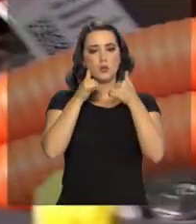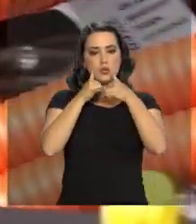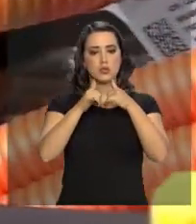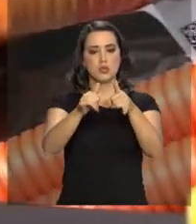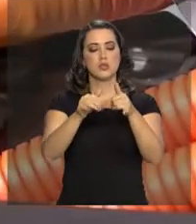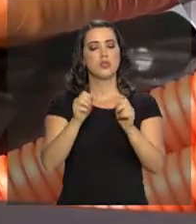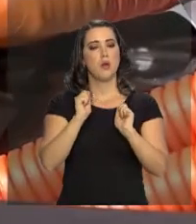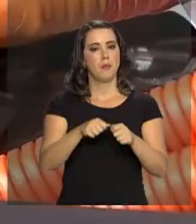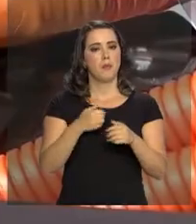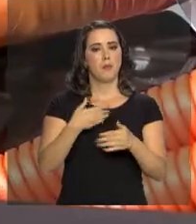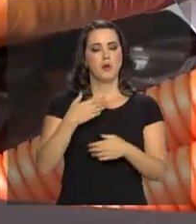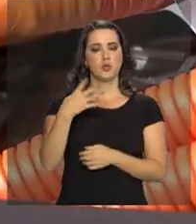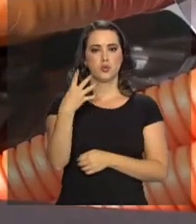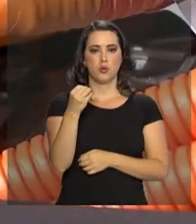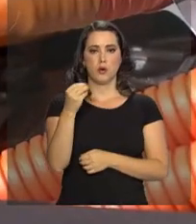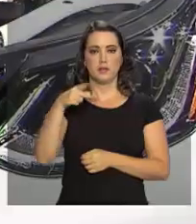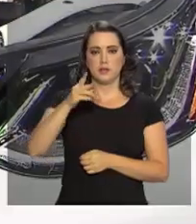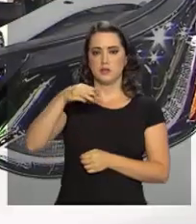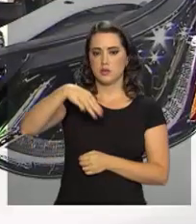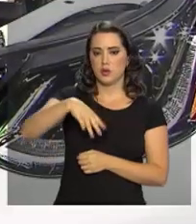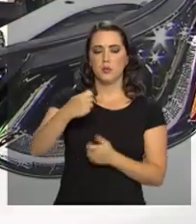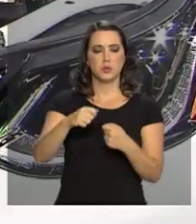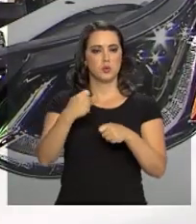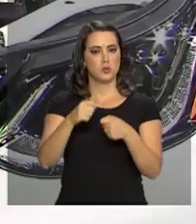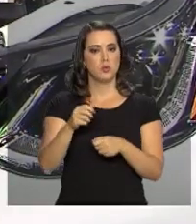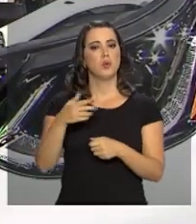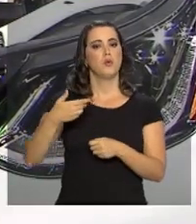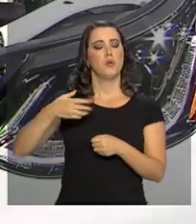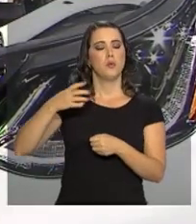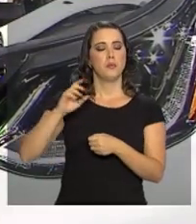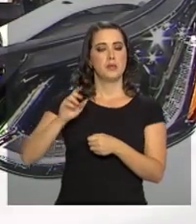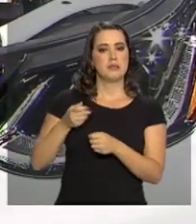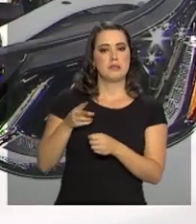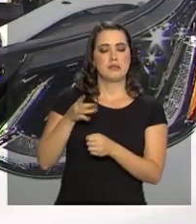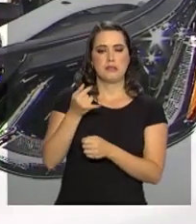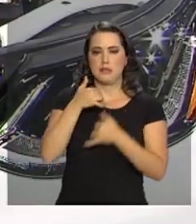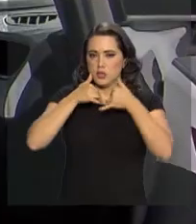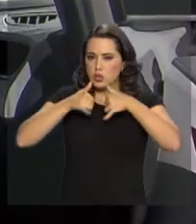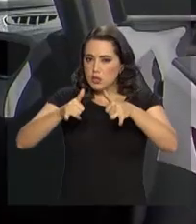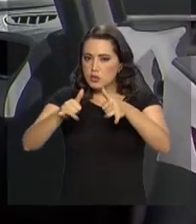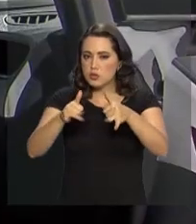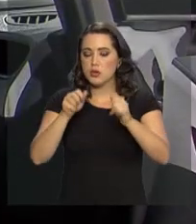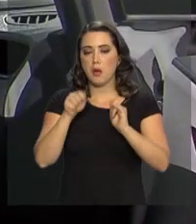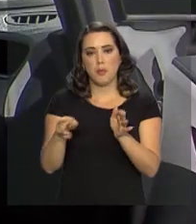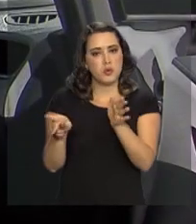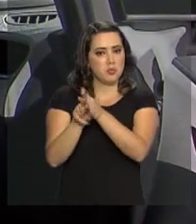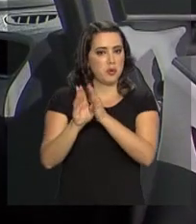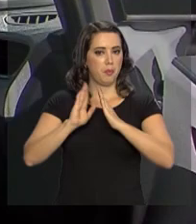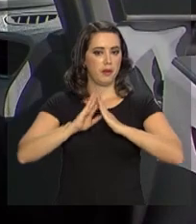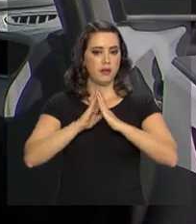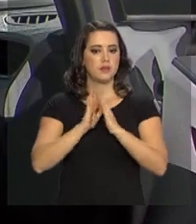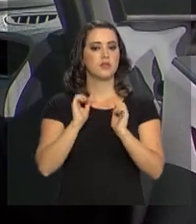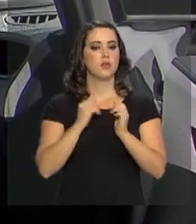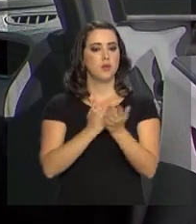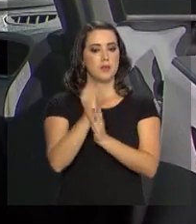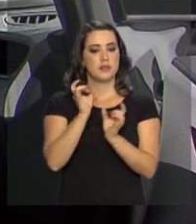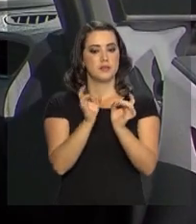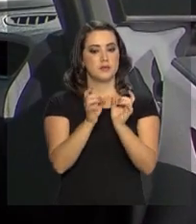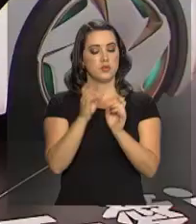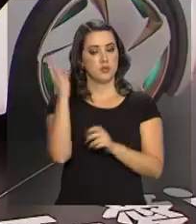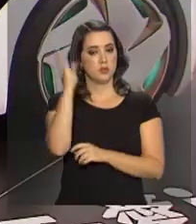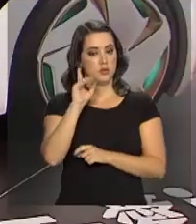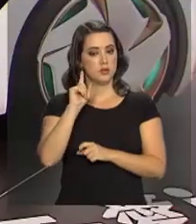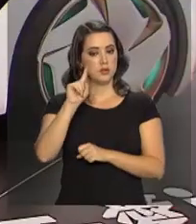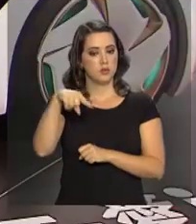400 quilômetros sem recarregar e a carga pode ser dada na tomada de casa. Ele começa a ser vendido no Brasil já no ano